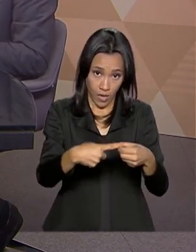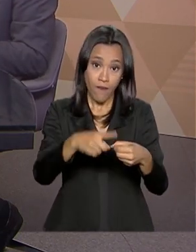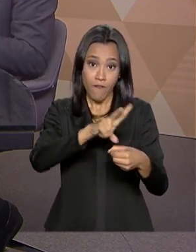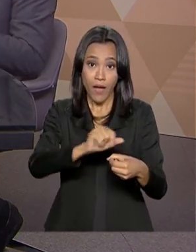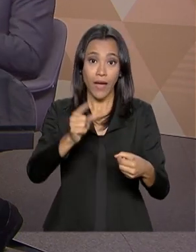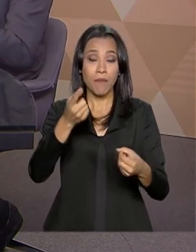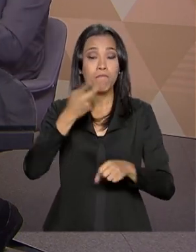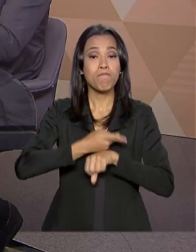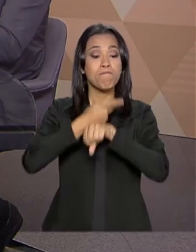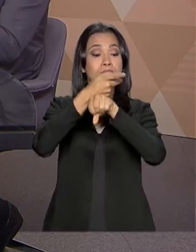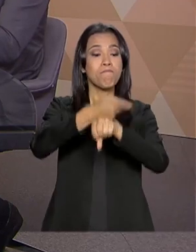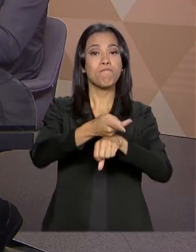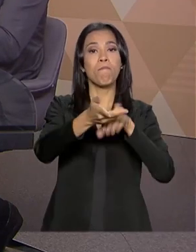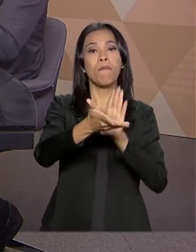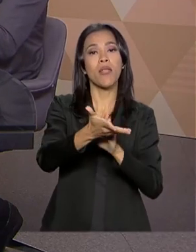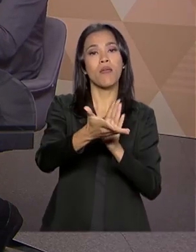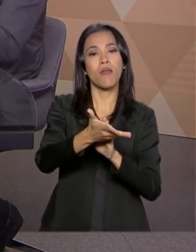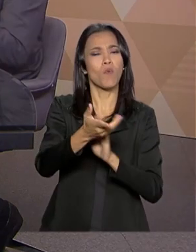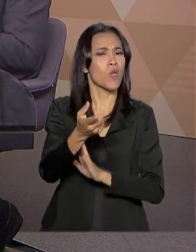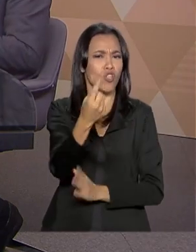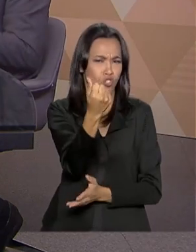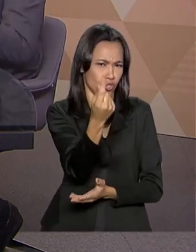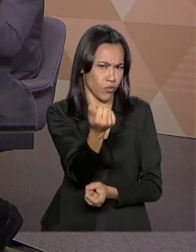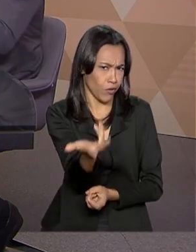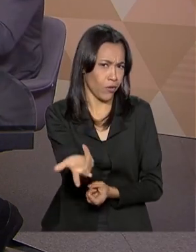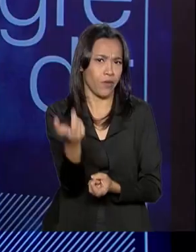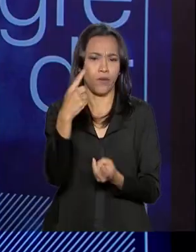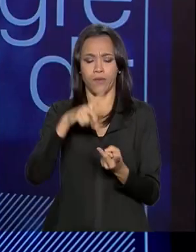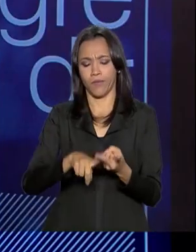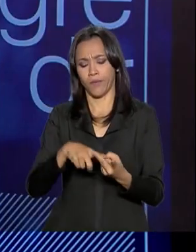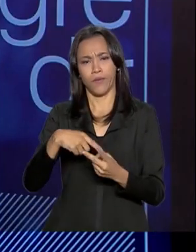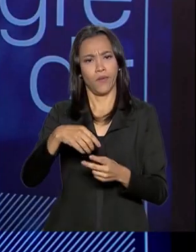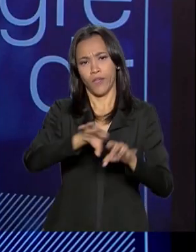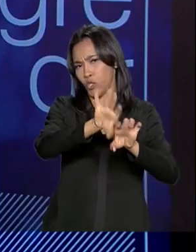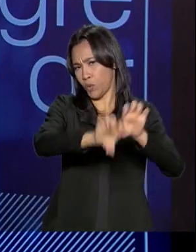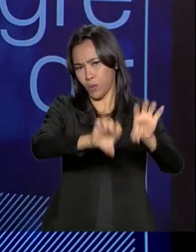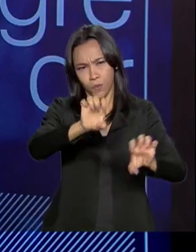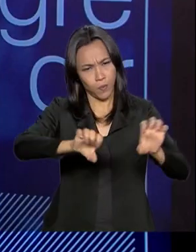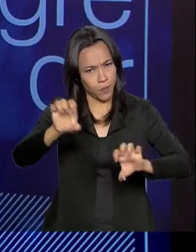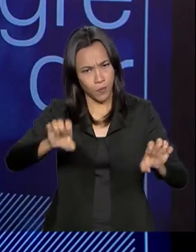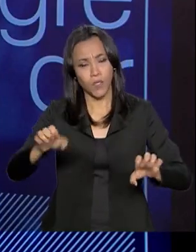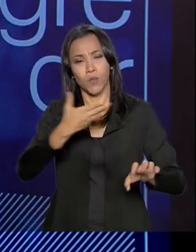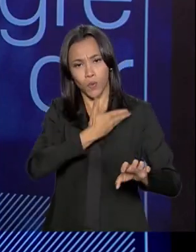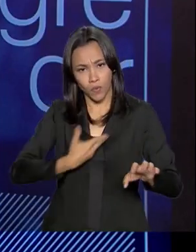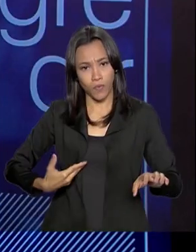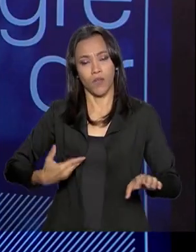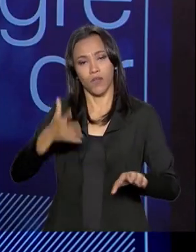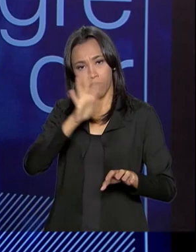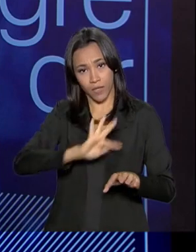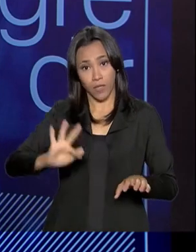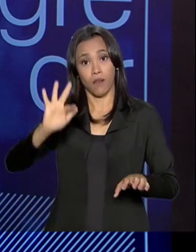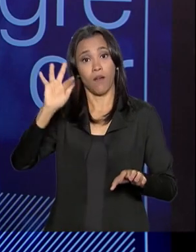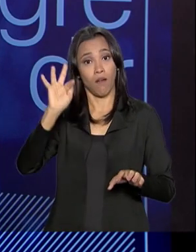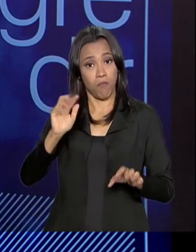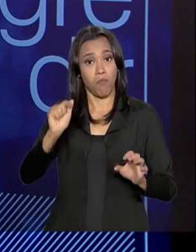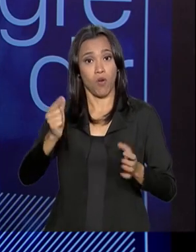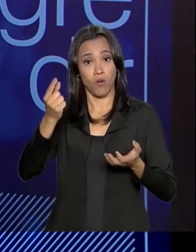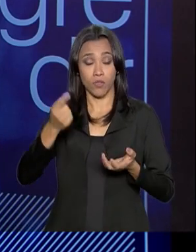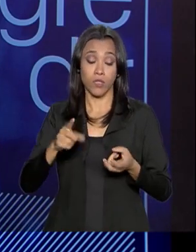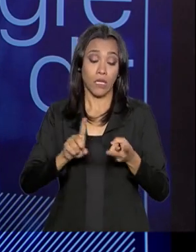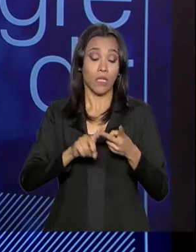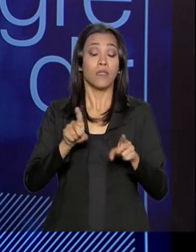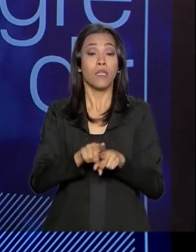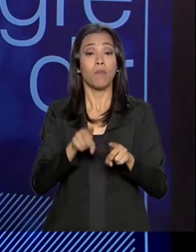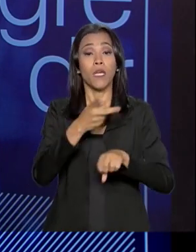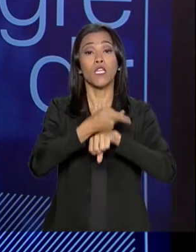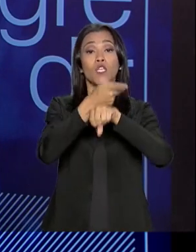dinheiro, prêmios em obras, novas obras que o governo federal pode transferir para eles, troféus entregues pelo presidente da